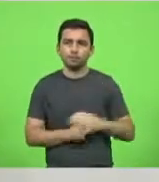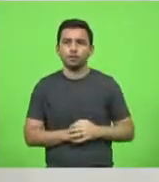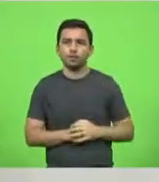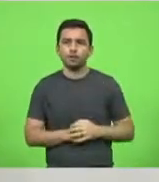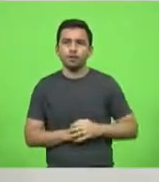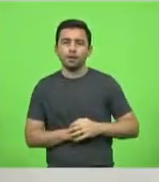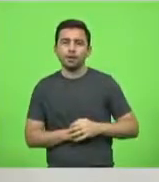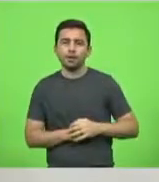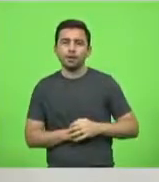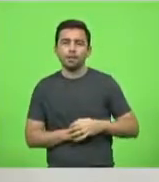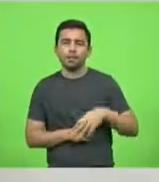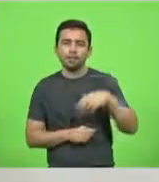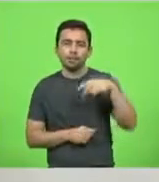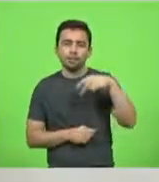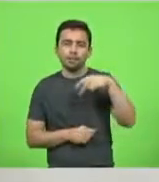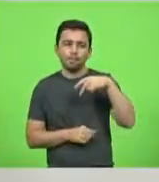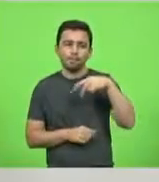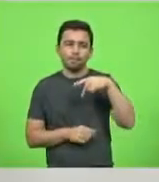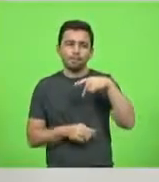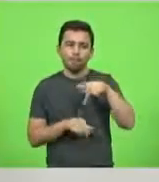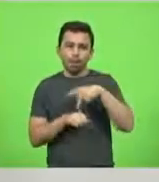Penha e Balneário Pissaz.